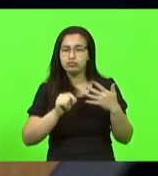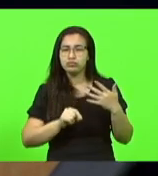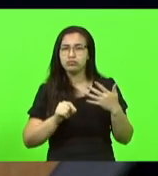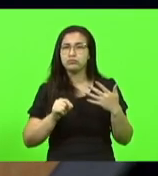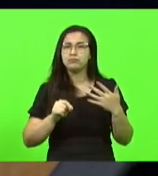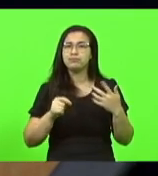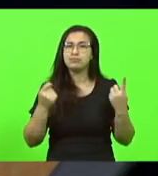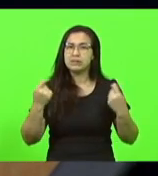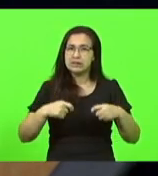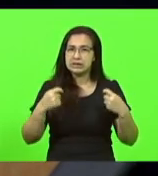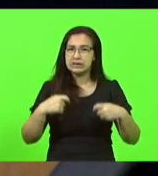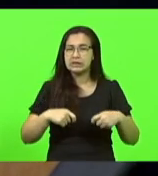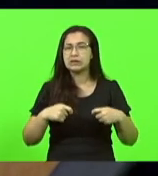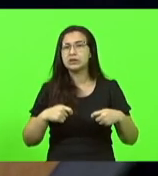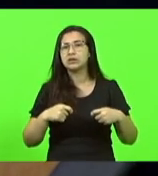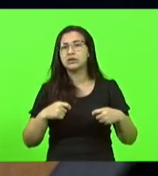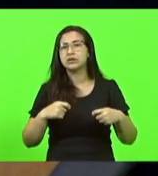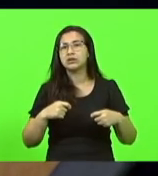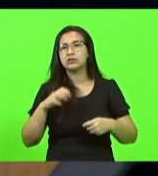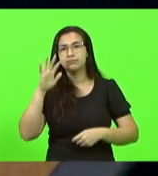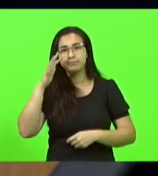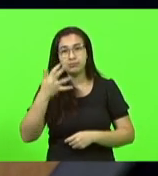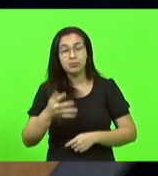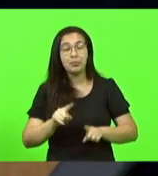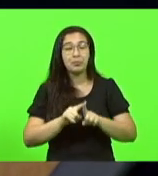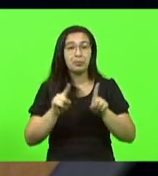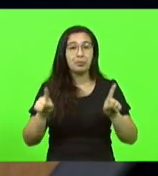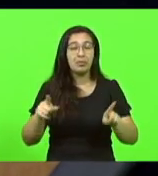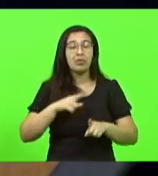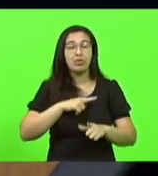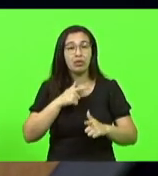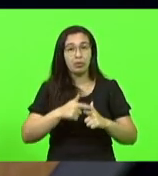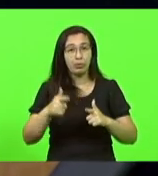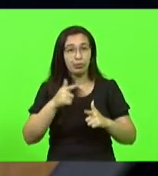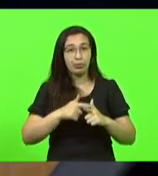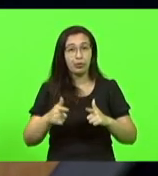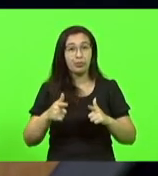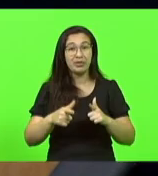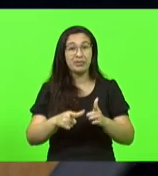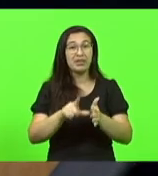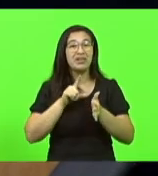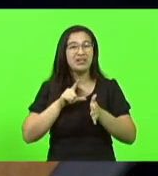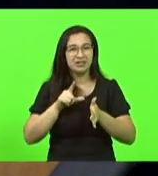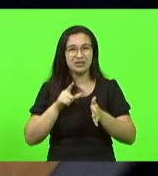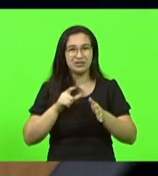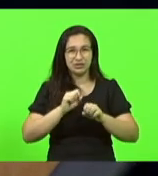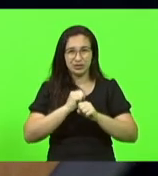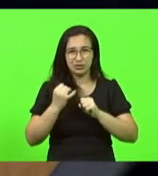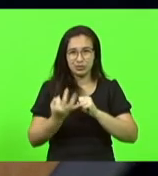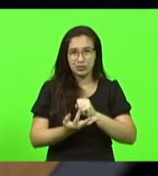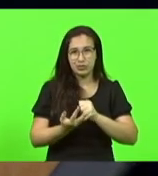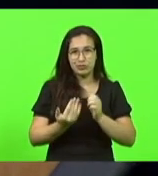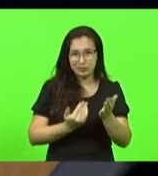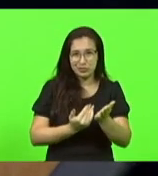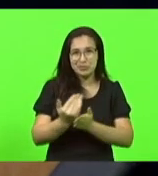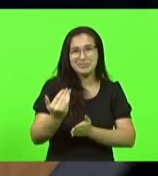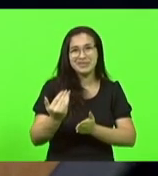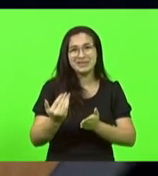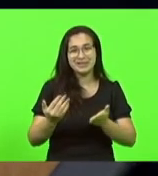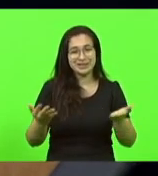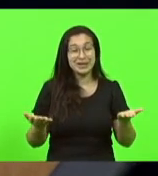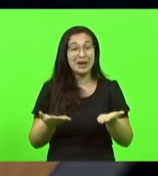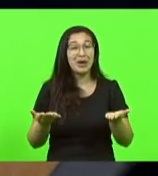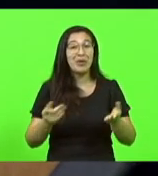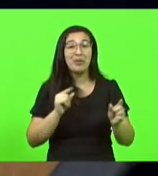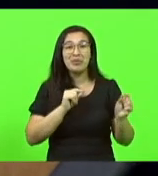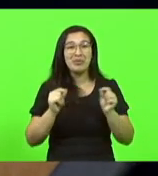grande problema que já era anterior à pandemia e que se agravou